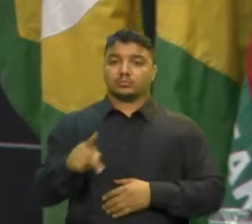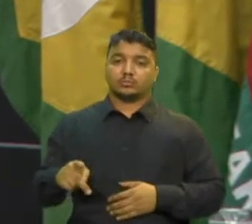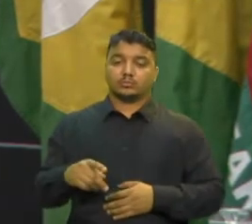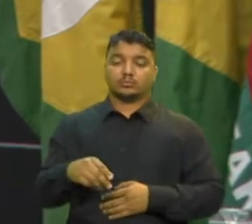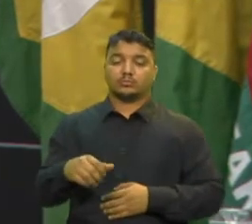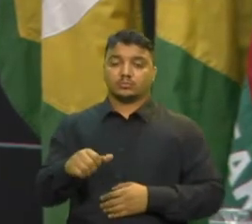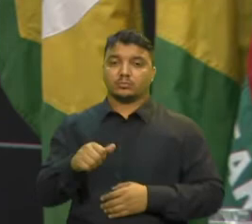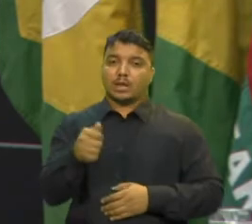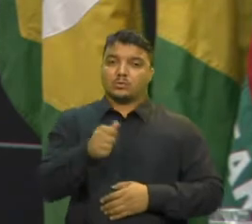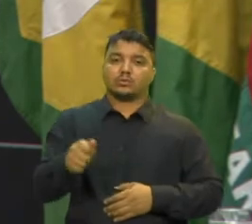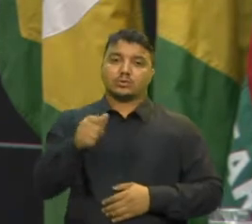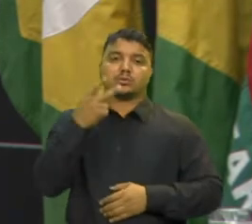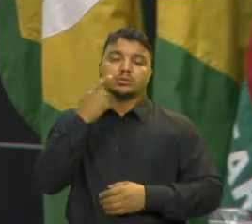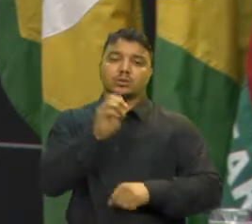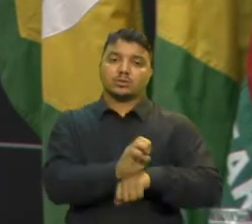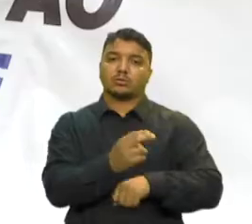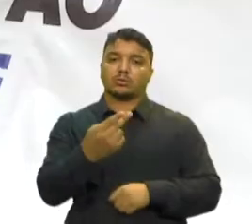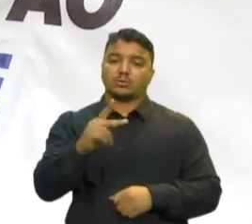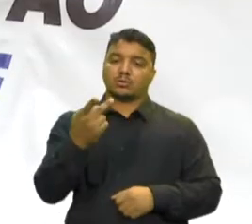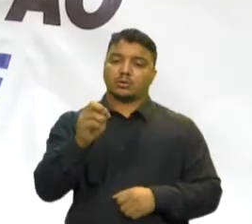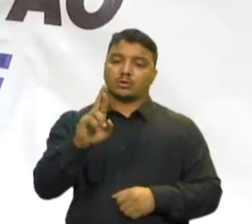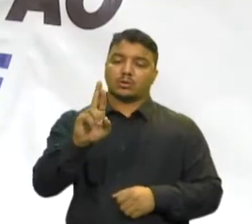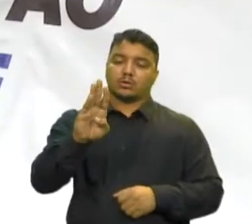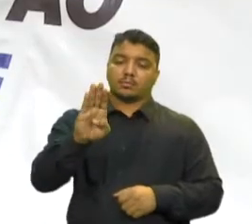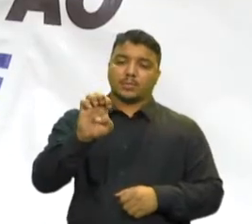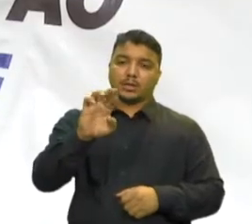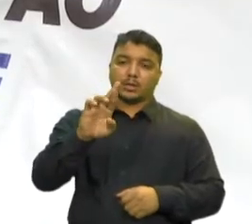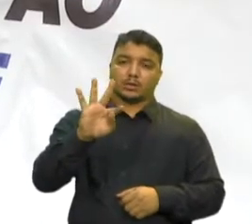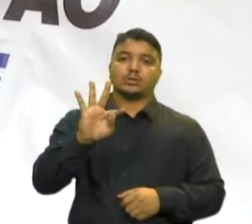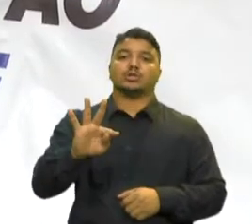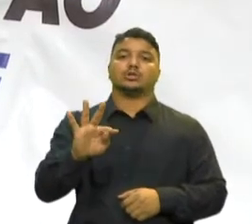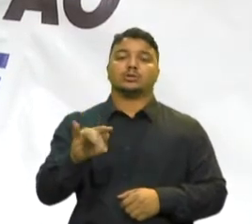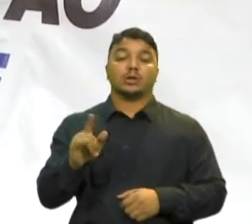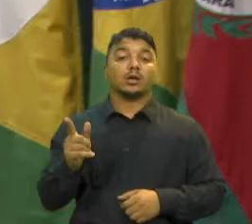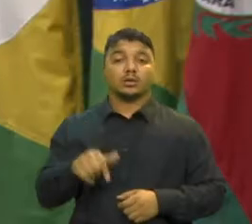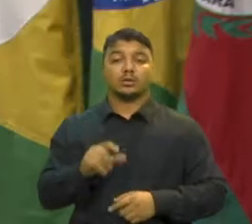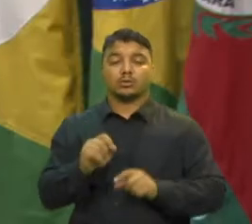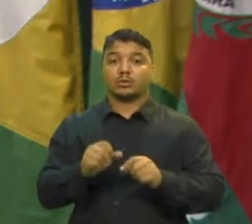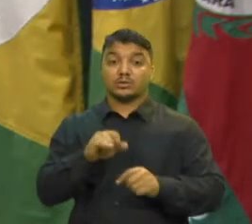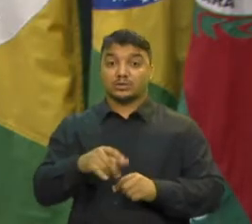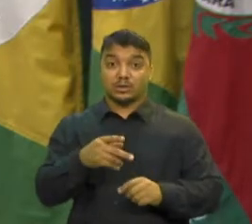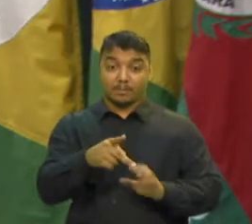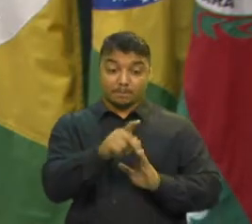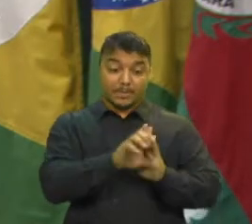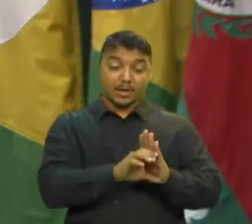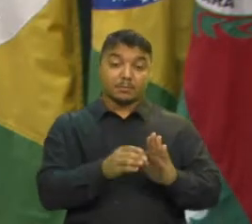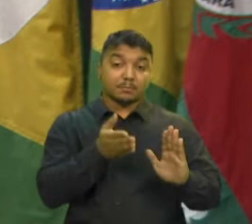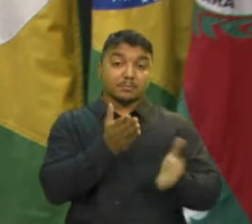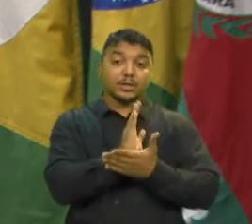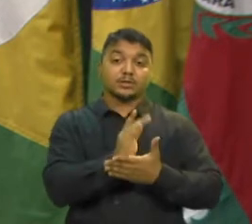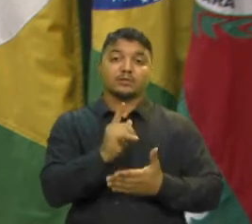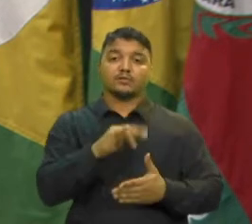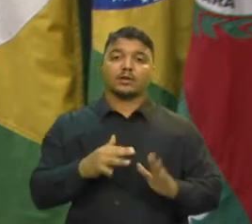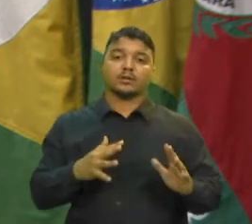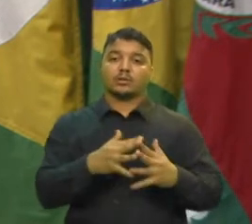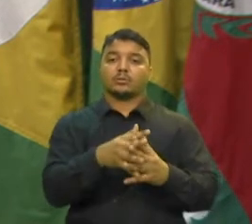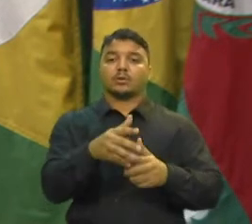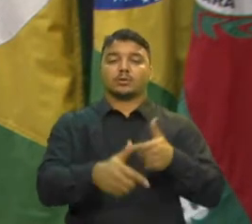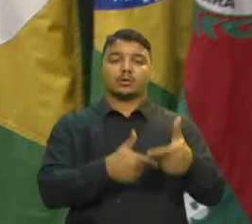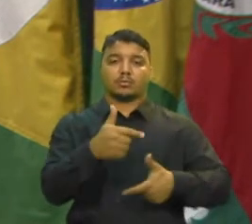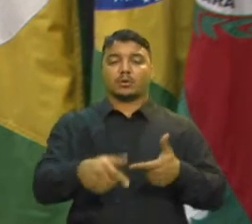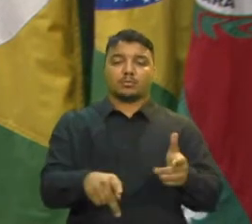Público, Herbert Gonçalves Pontua como a PEC, caso aprovada, irá atrapalhar os trabalhos dos